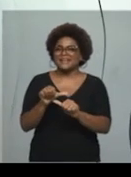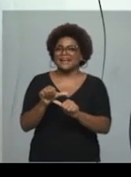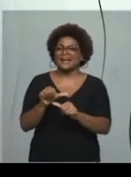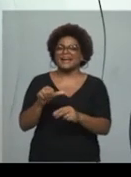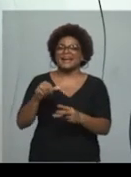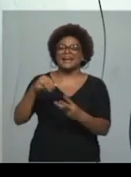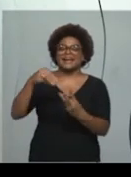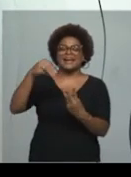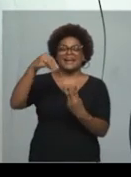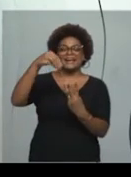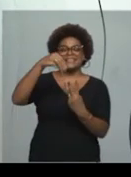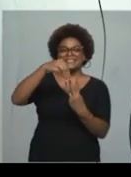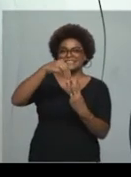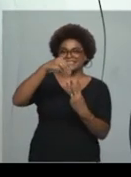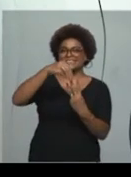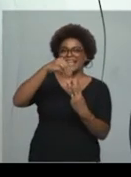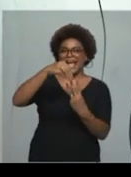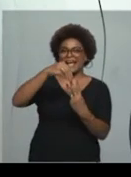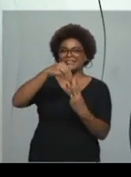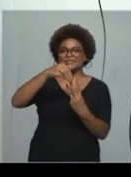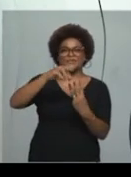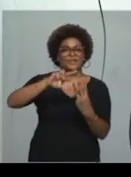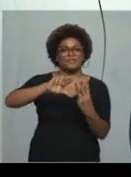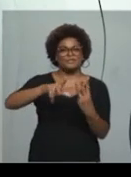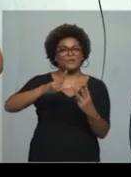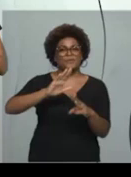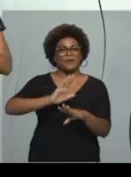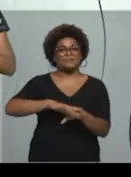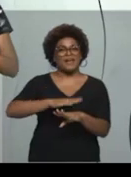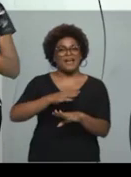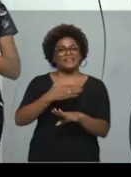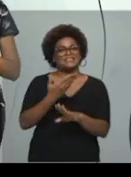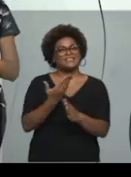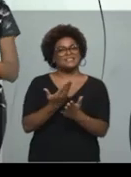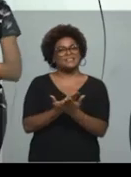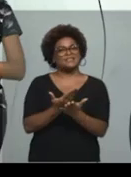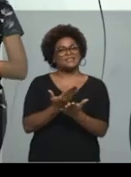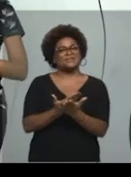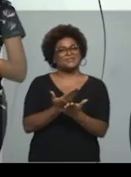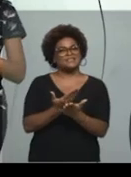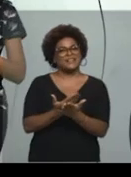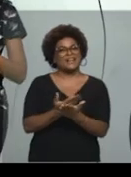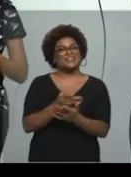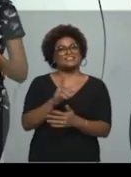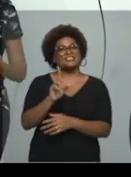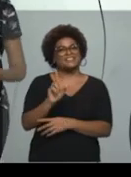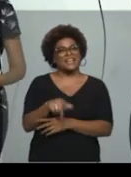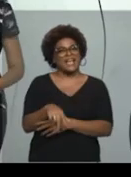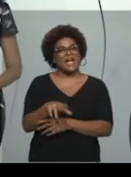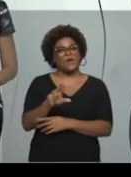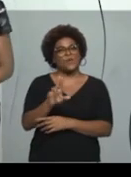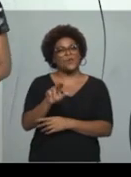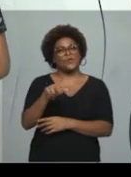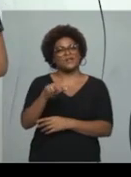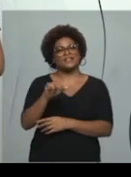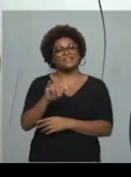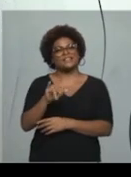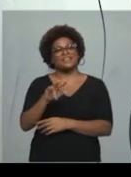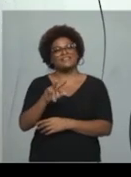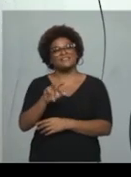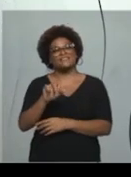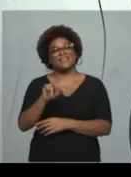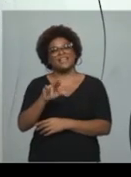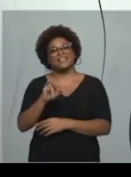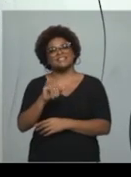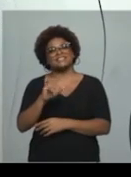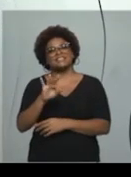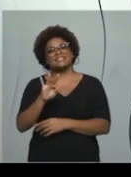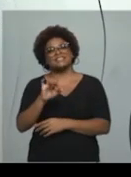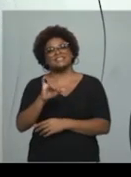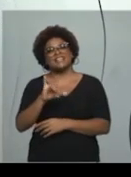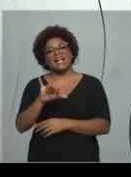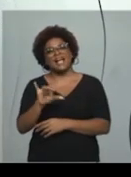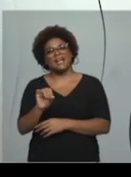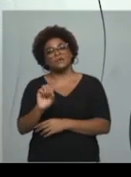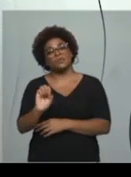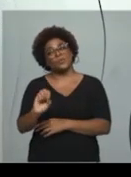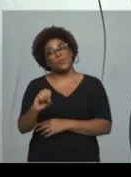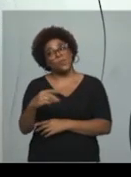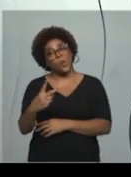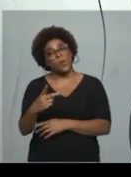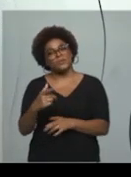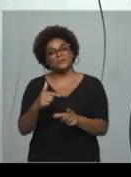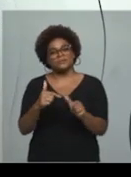estudante. E aí já vai, né, ou para uma universidade, ou já vai começar a trabalhar. Então, é um momento muito